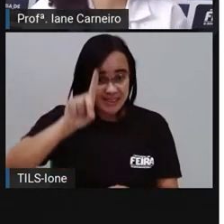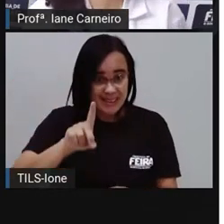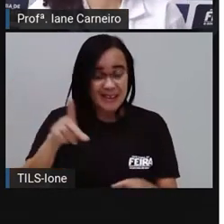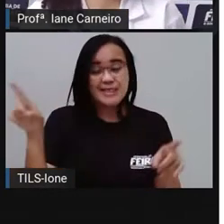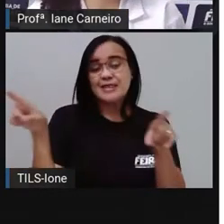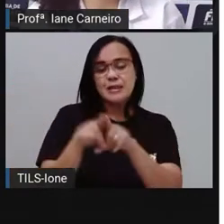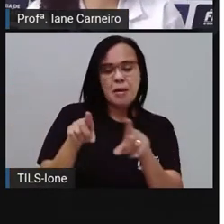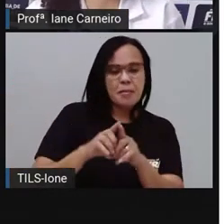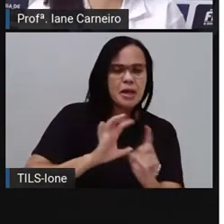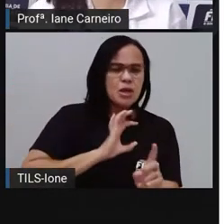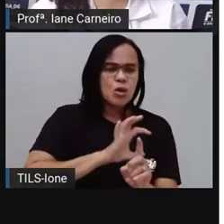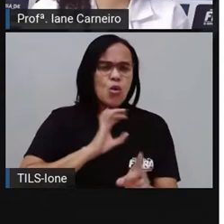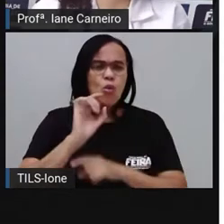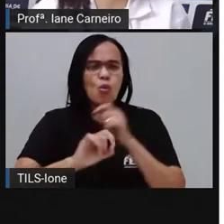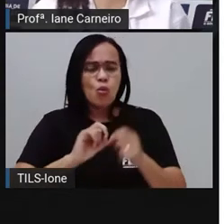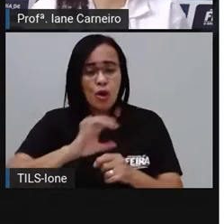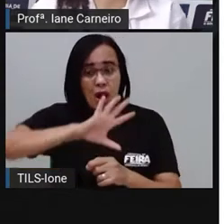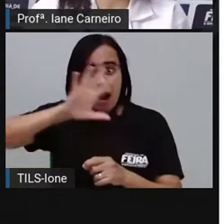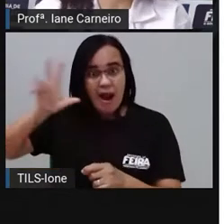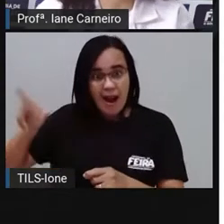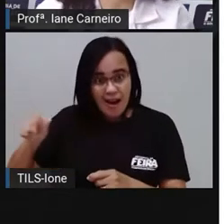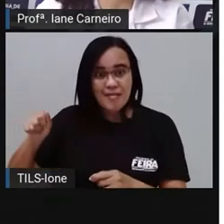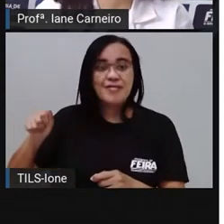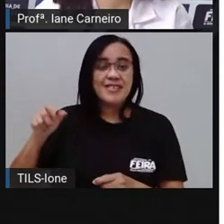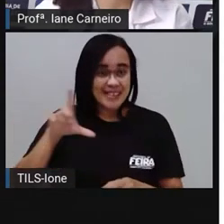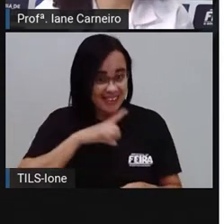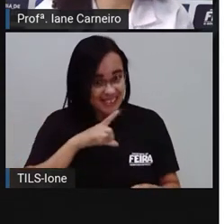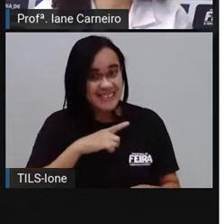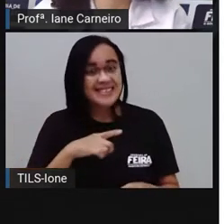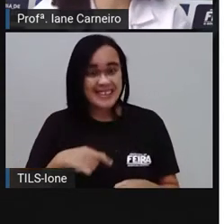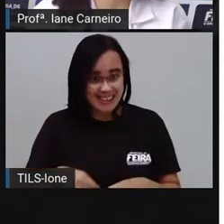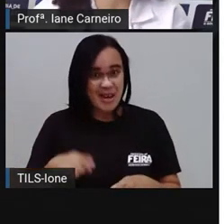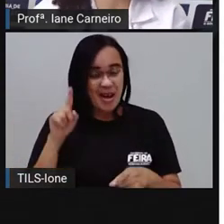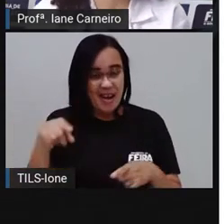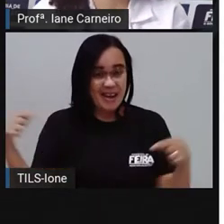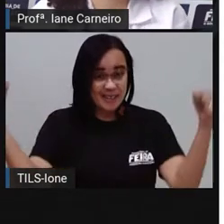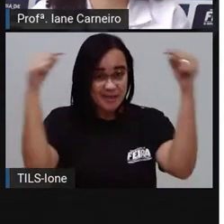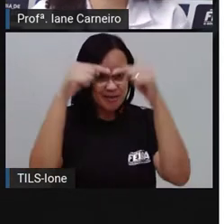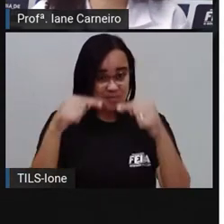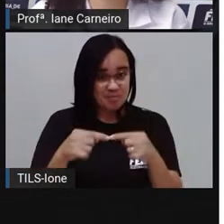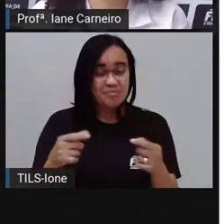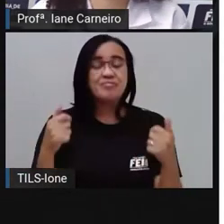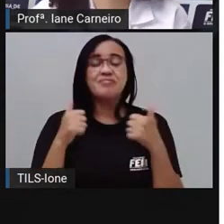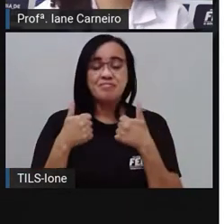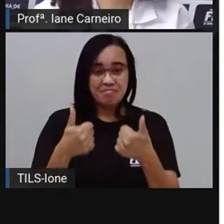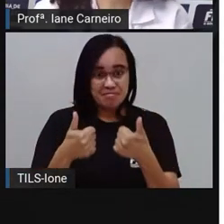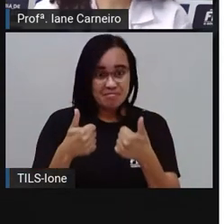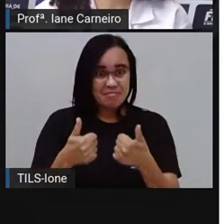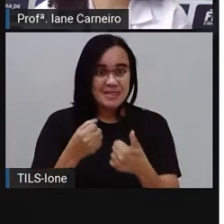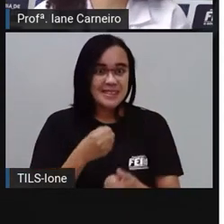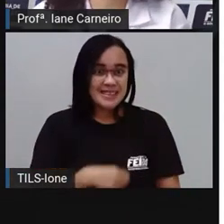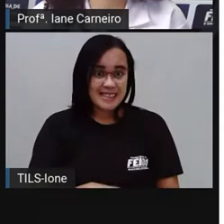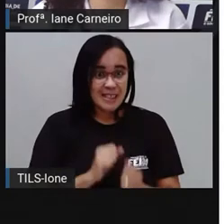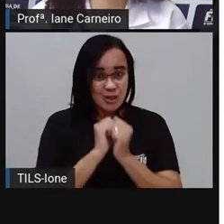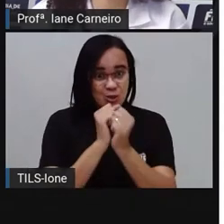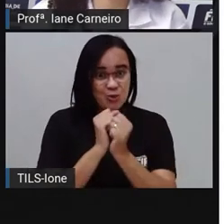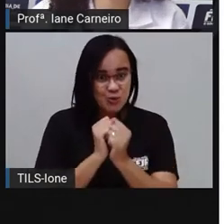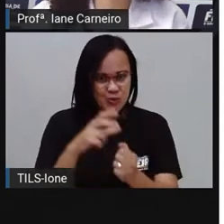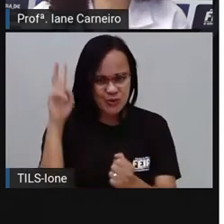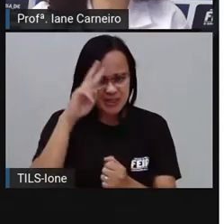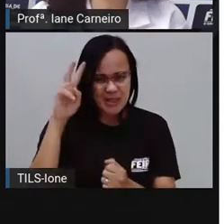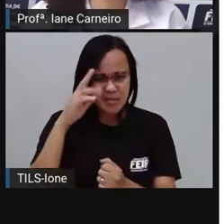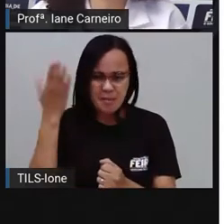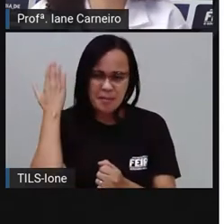foi escravizado, foi trazido da África para o Brasil, né? De forma escrava. E aí é um